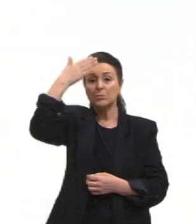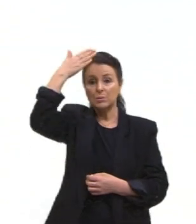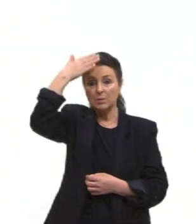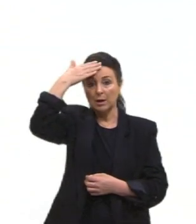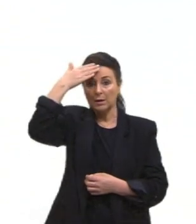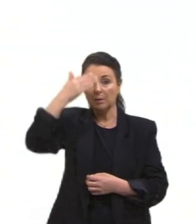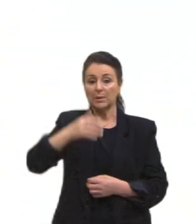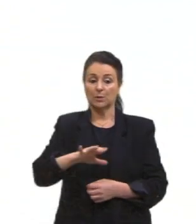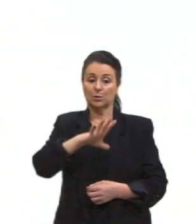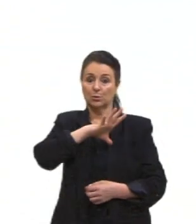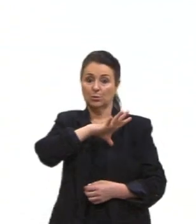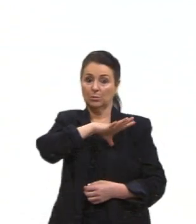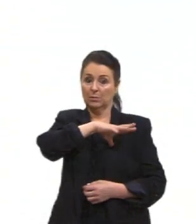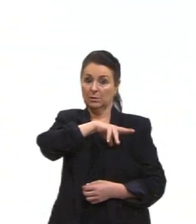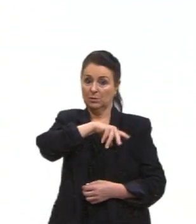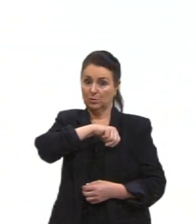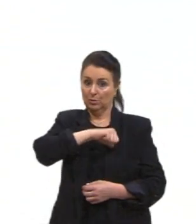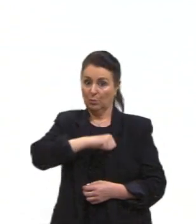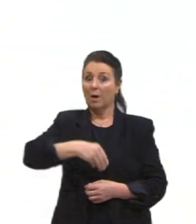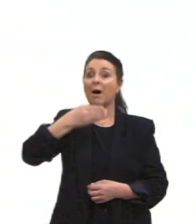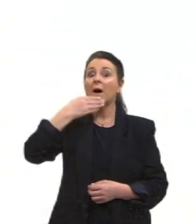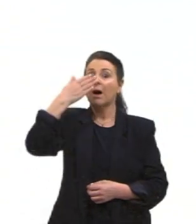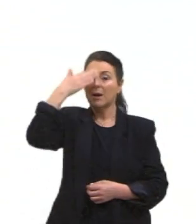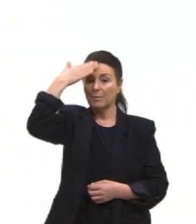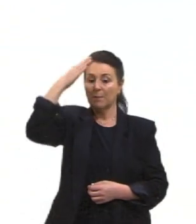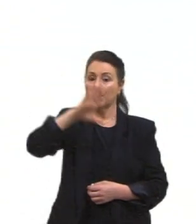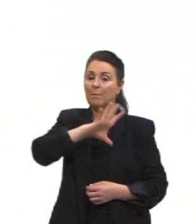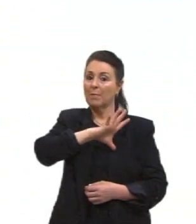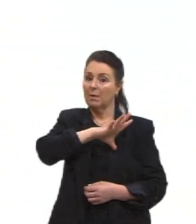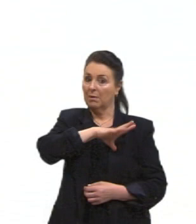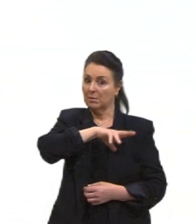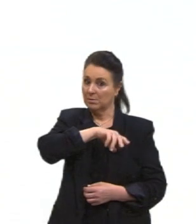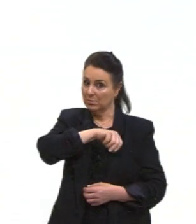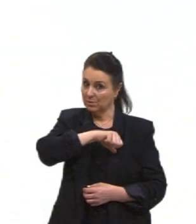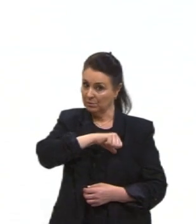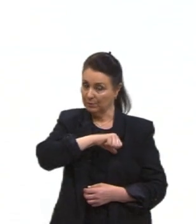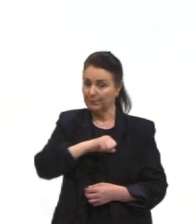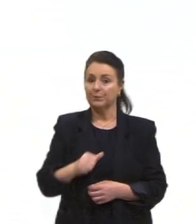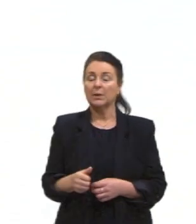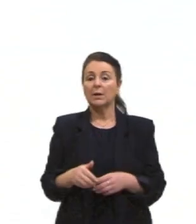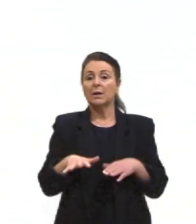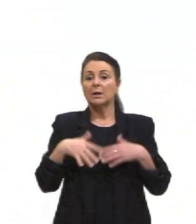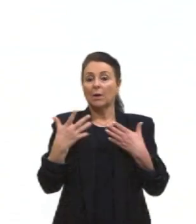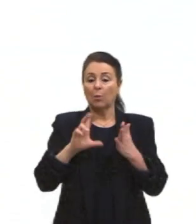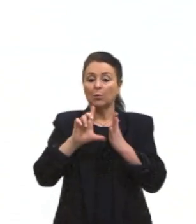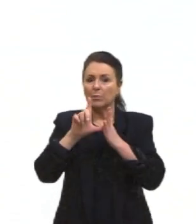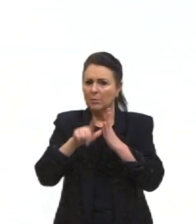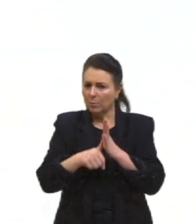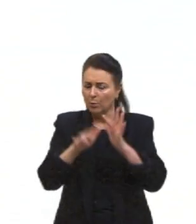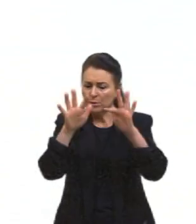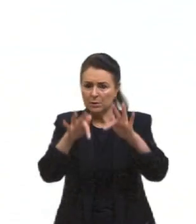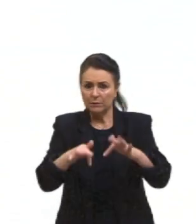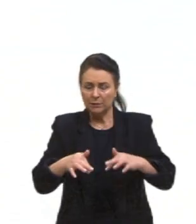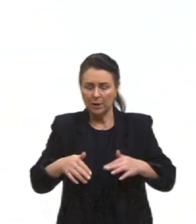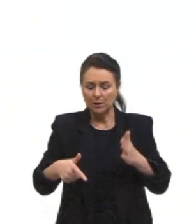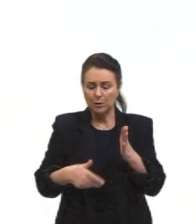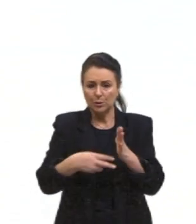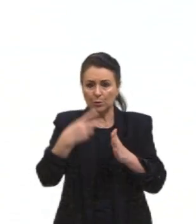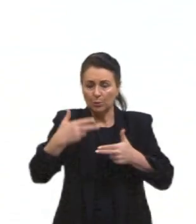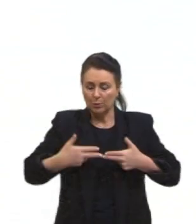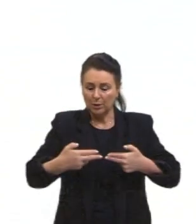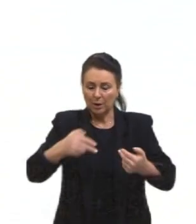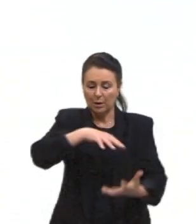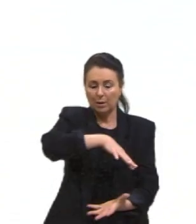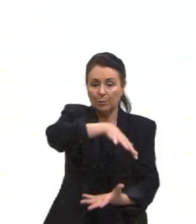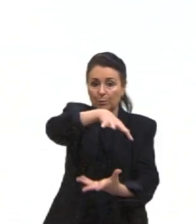a árabe pode ser de qualquer lugar, então esse é os árabes da Palestina. Com a, após a Segunda Guerra Mundial, nós tivemos uma